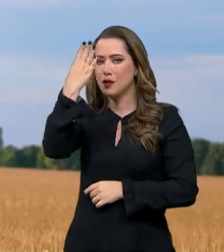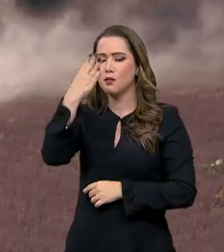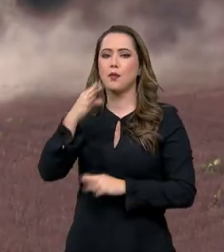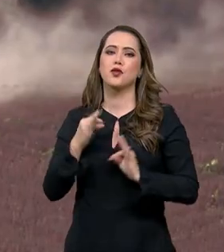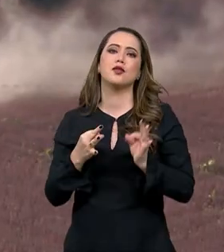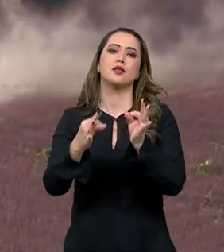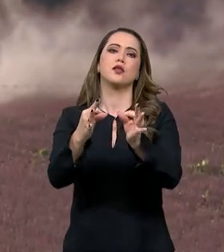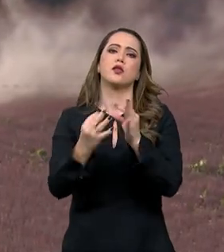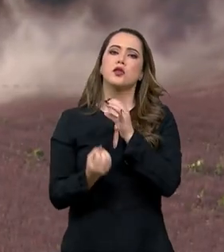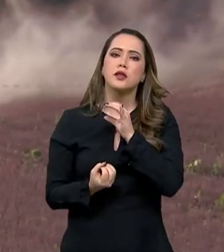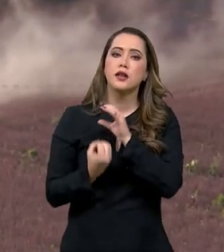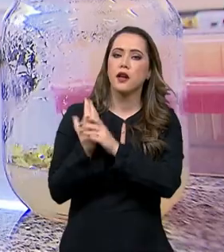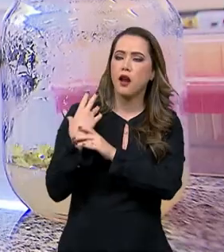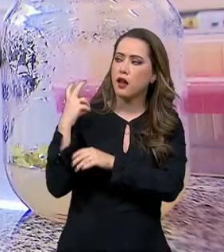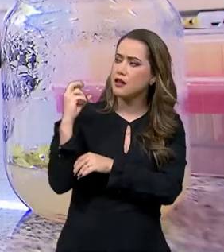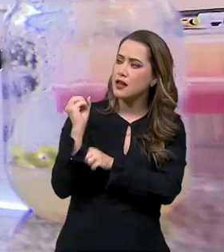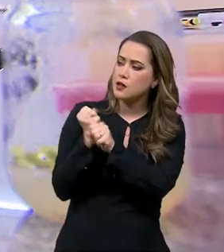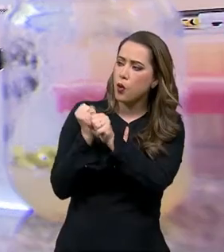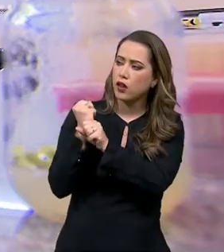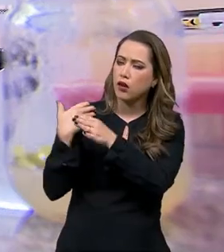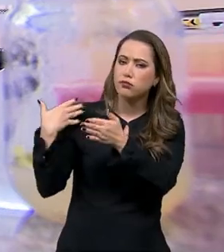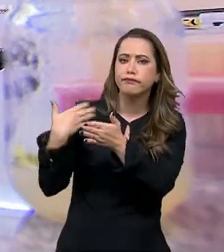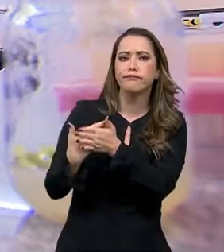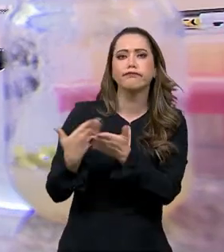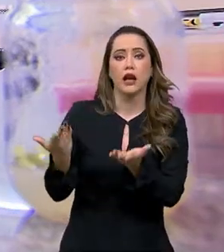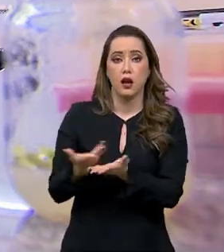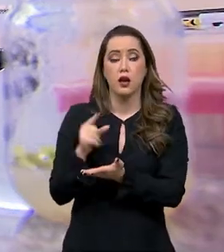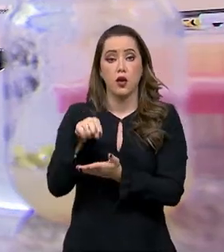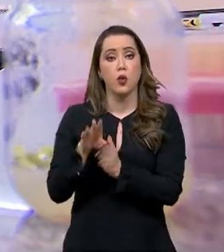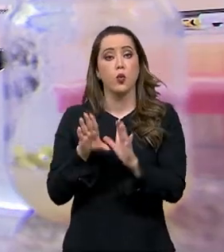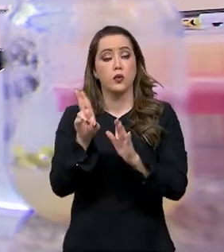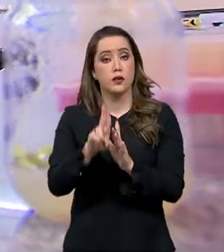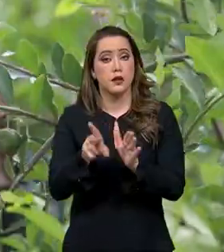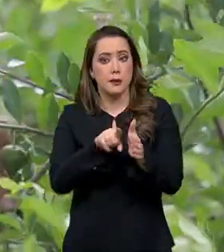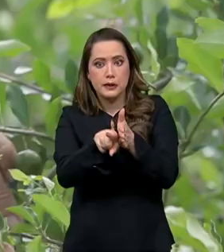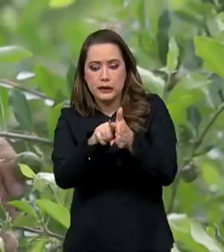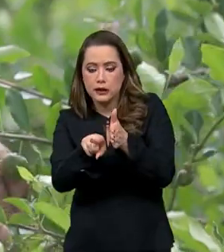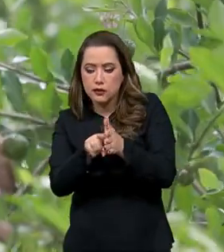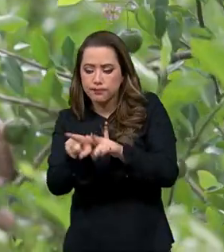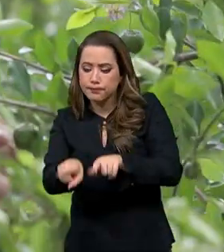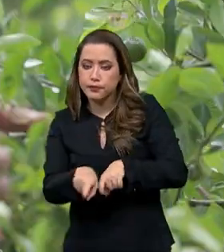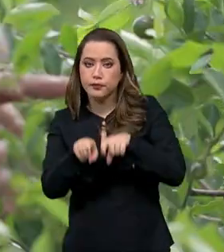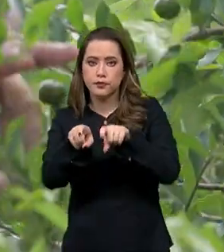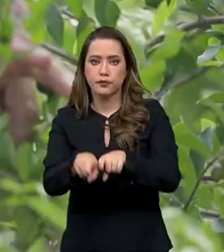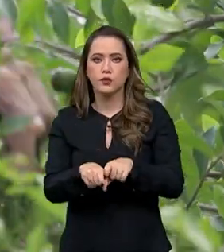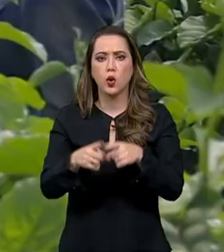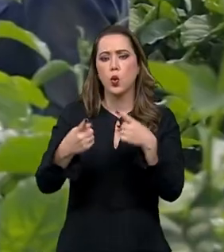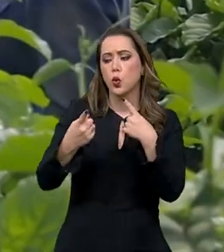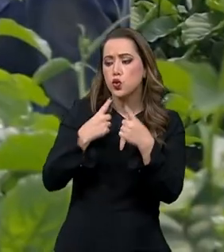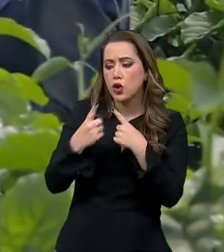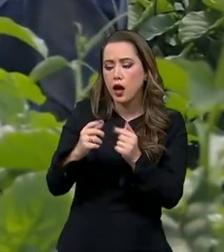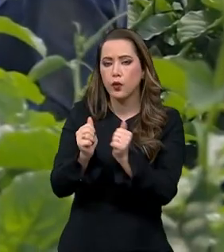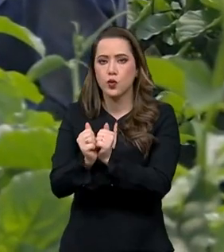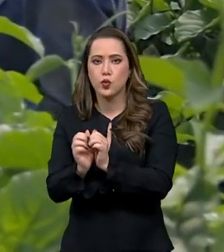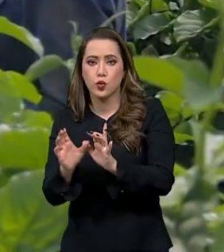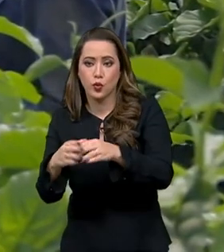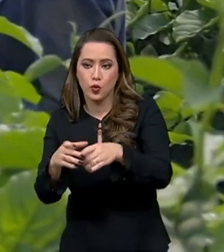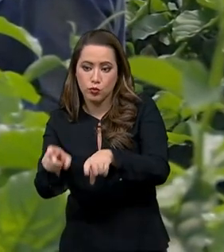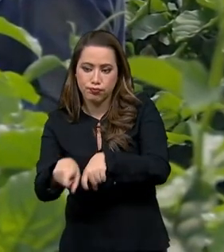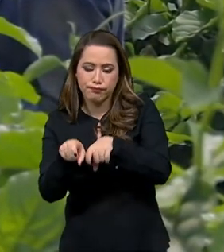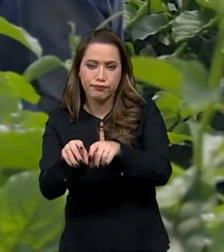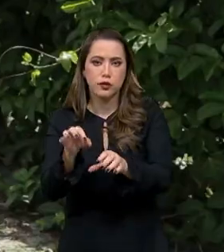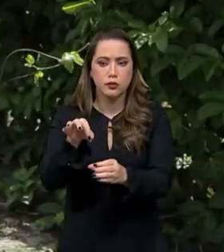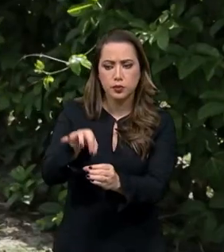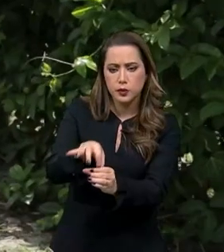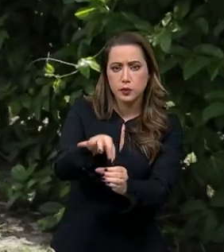tecnológica desenvolvida nos últimos 50 anos pela pesquisa agropecuária. O diálogo com produtores, organizações